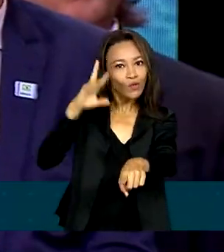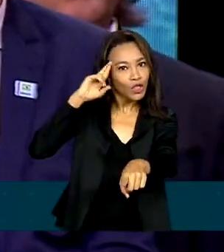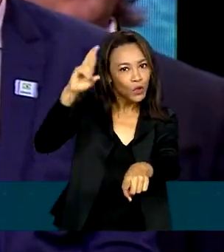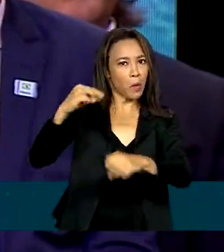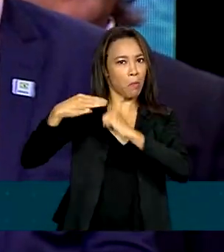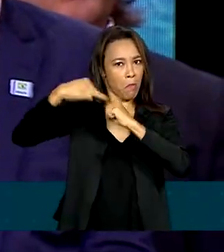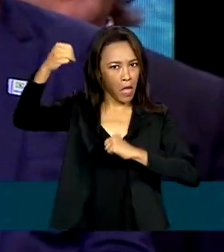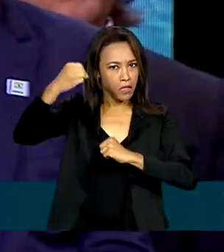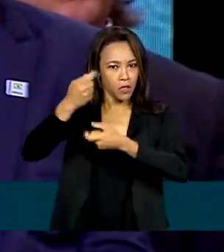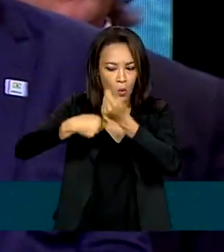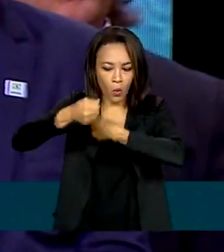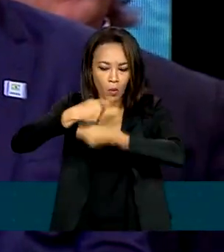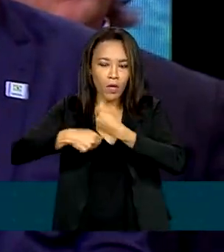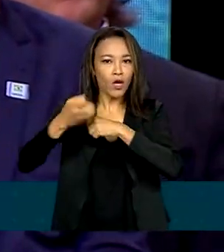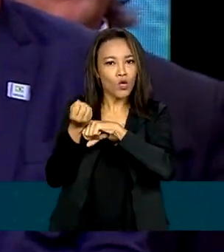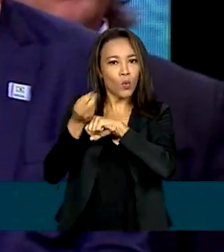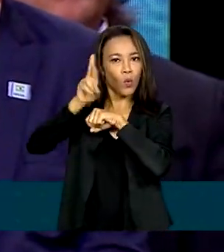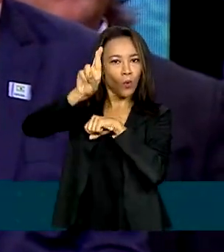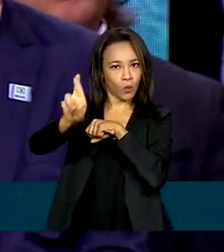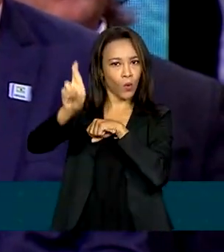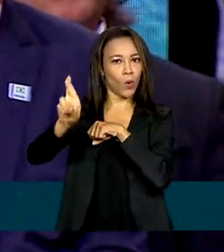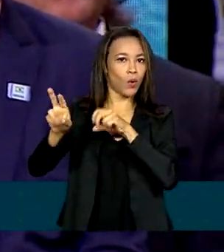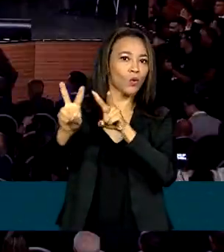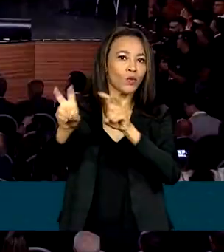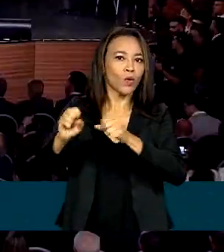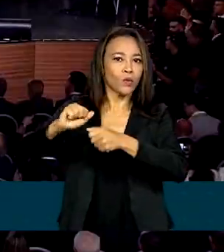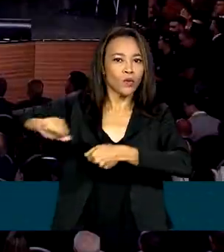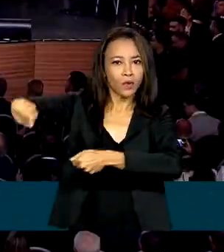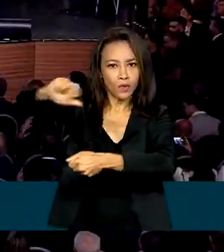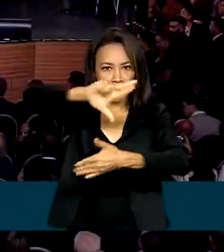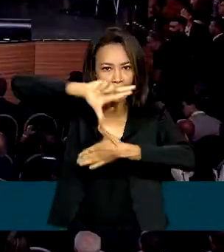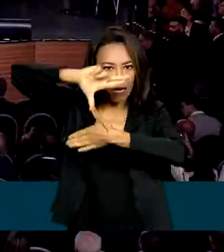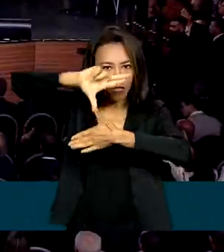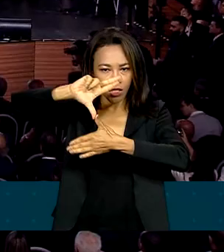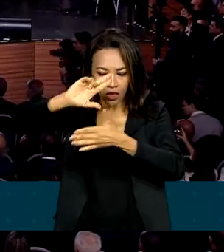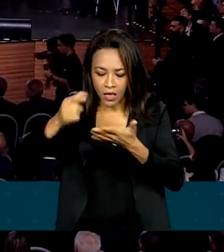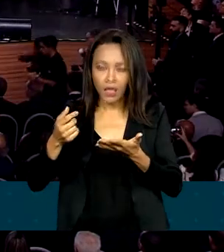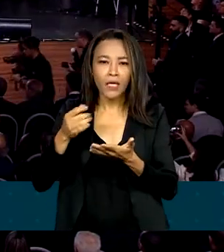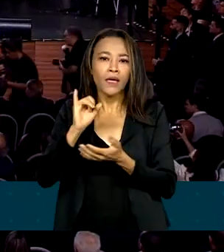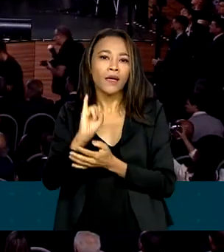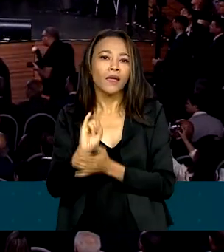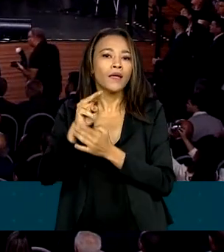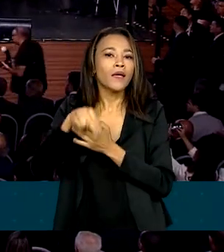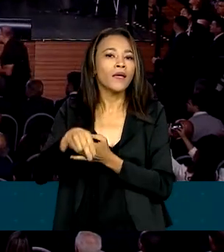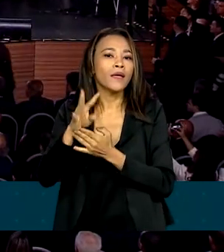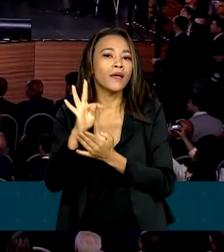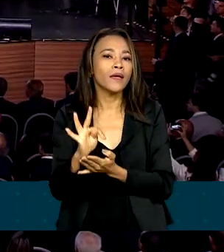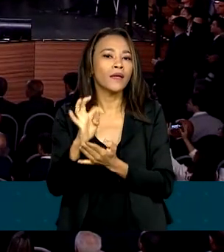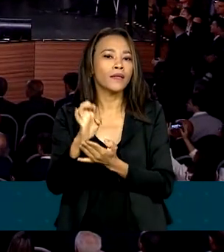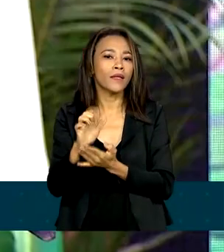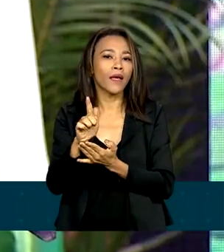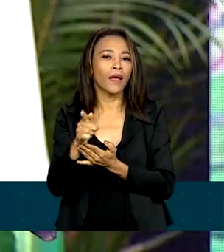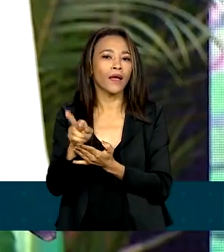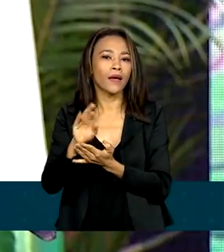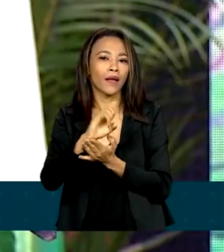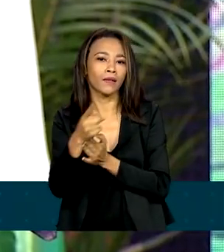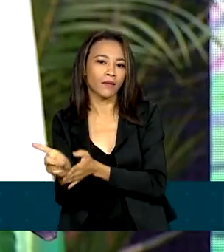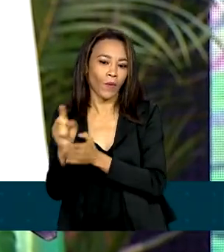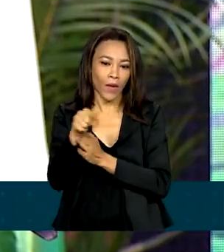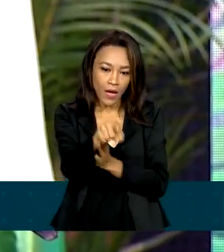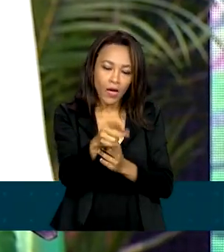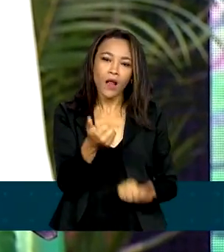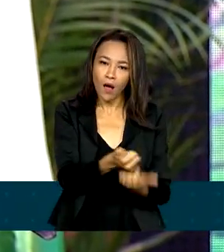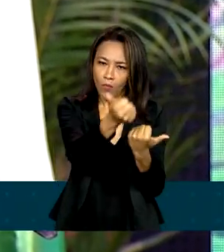mestre em Economia e doutor em Integração da América Latina. Ao assumir a diretoria, ele se comprometeu com o apoio a